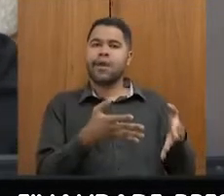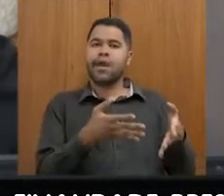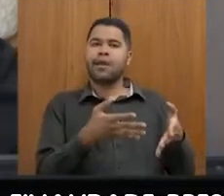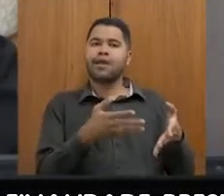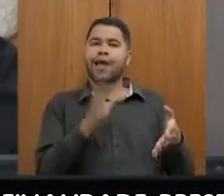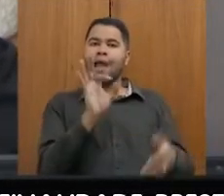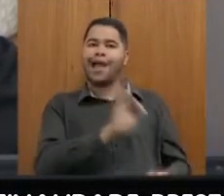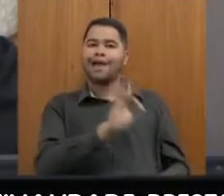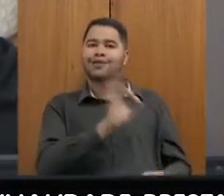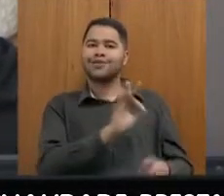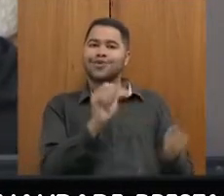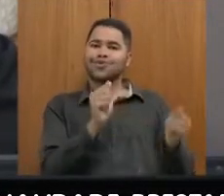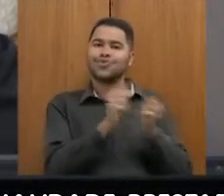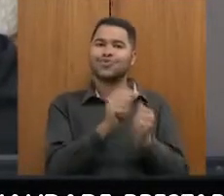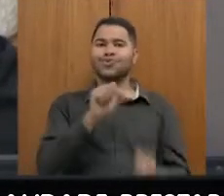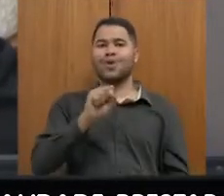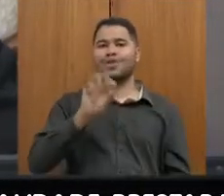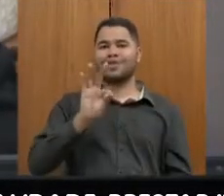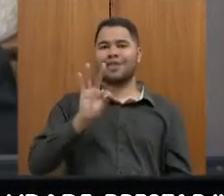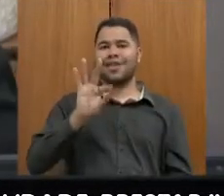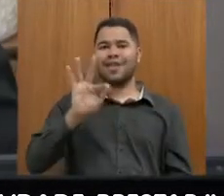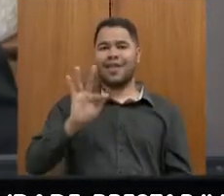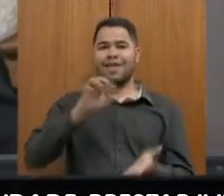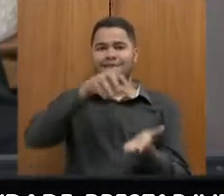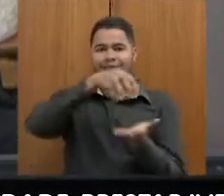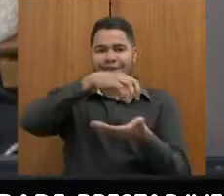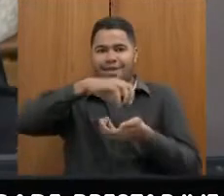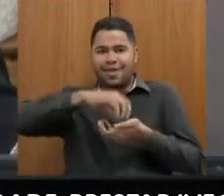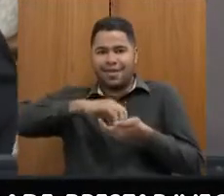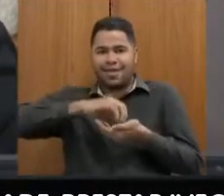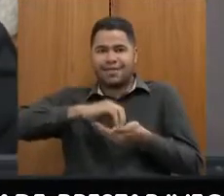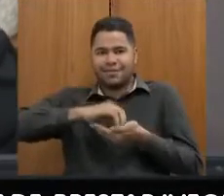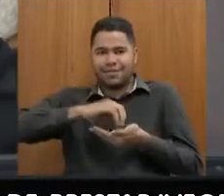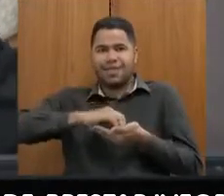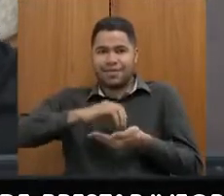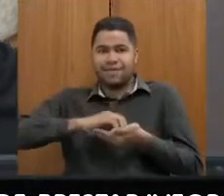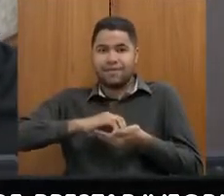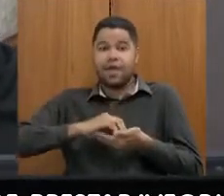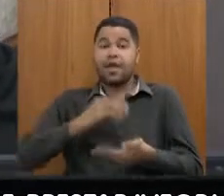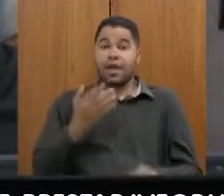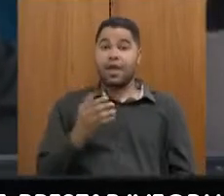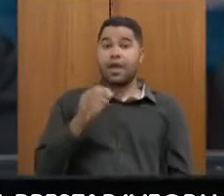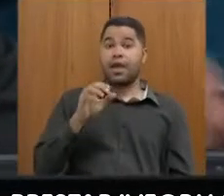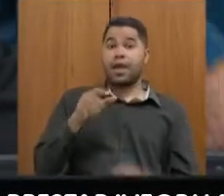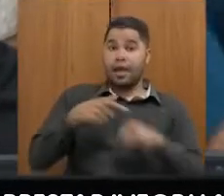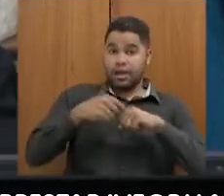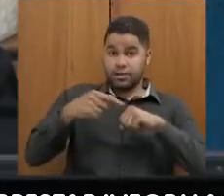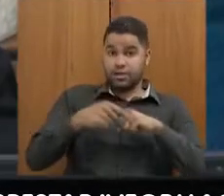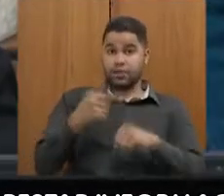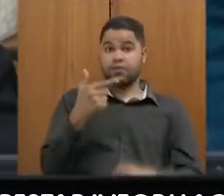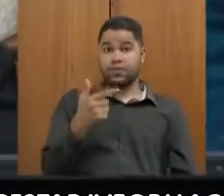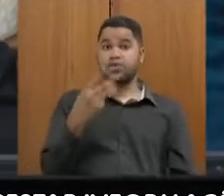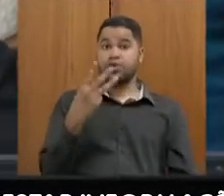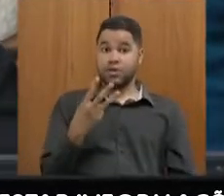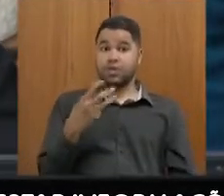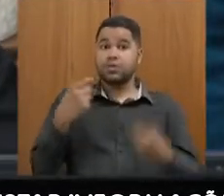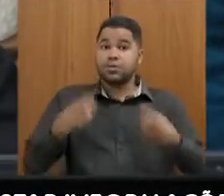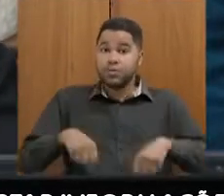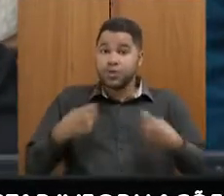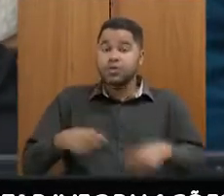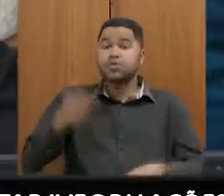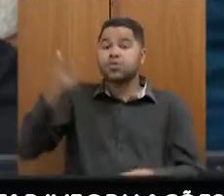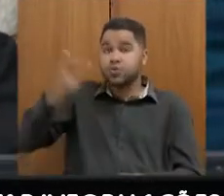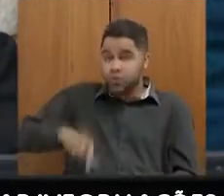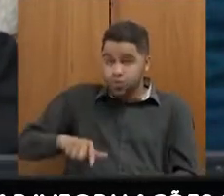tem junto ao STF. Então, a partir do momento que ele adere ao artigo 23, ele precisa retornar